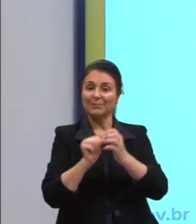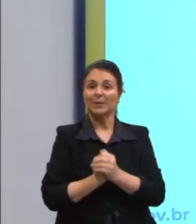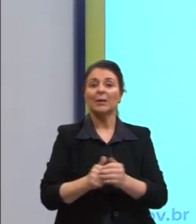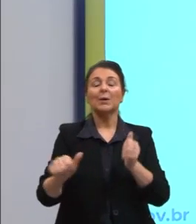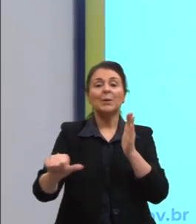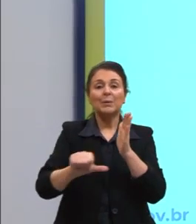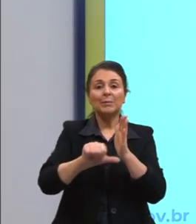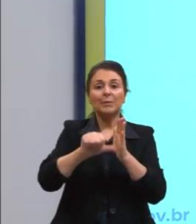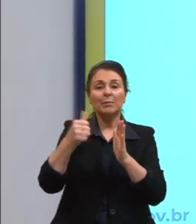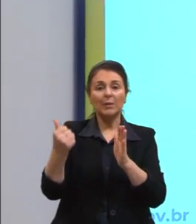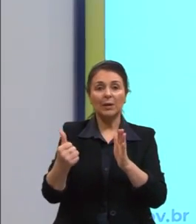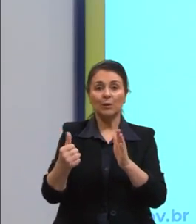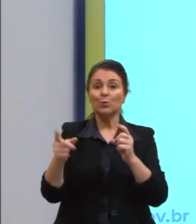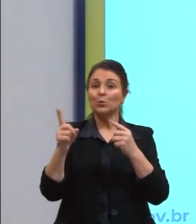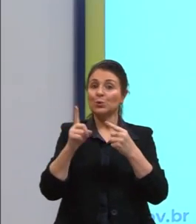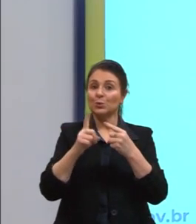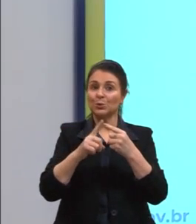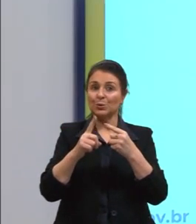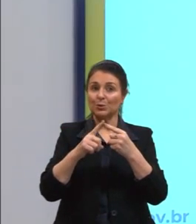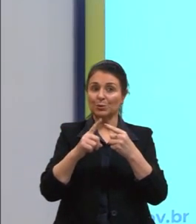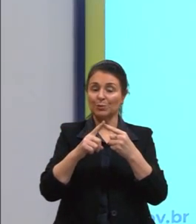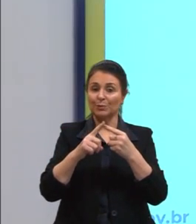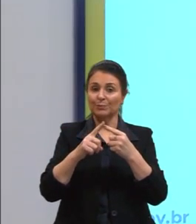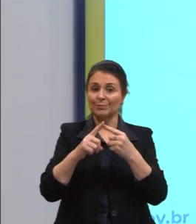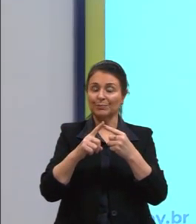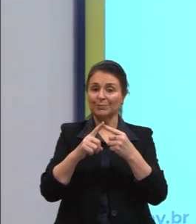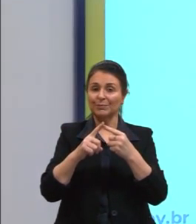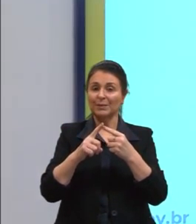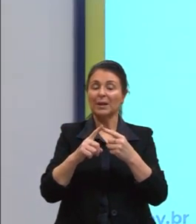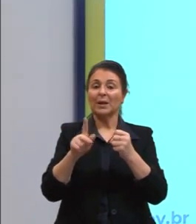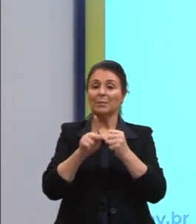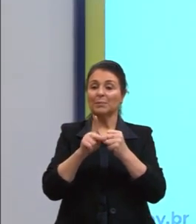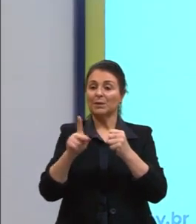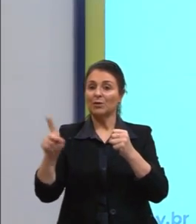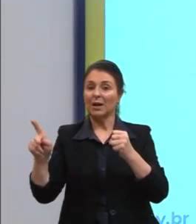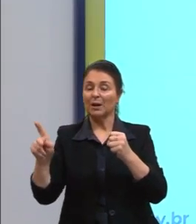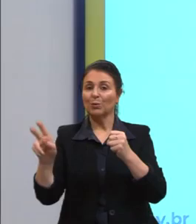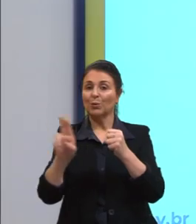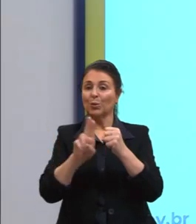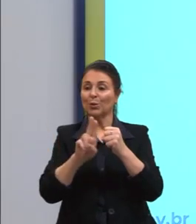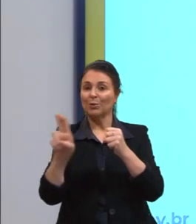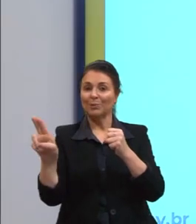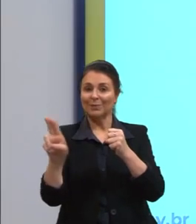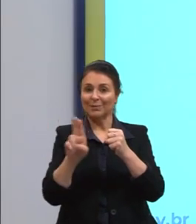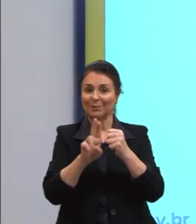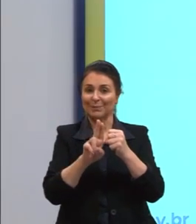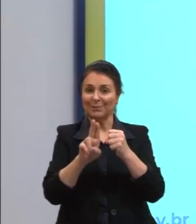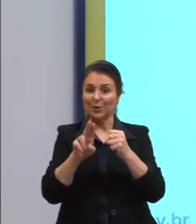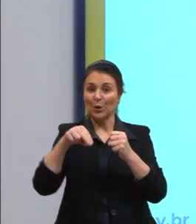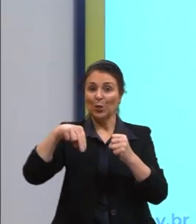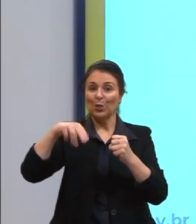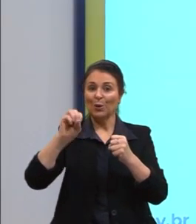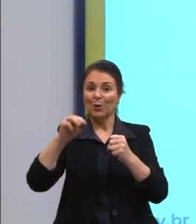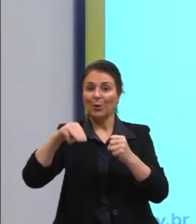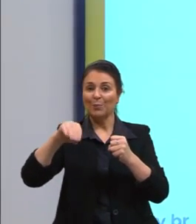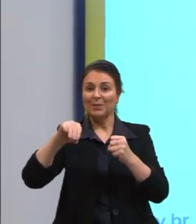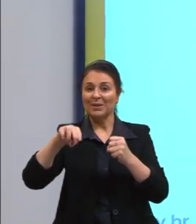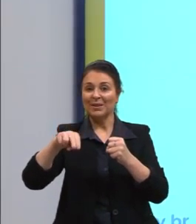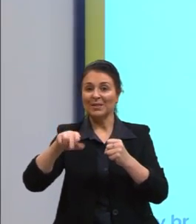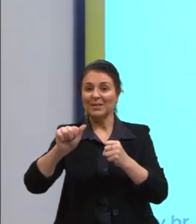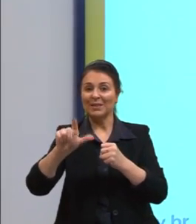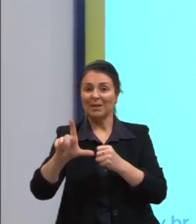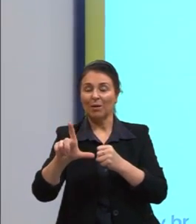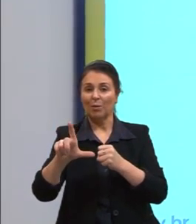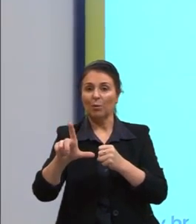Primeiro tipo deles. O que a gente chama de predicado nominal. Os nomes